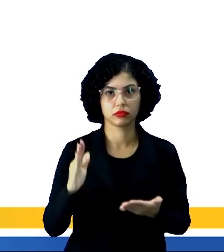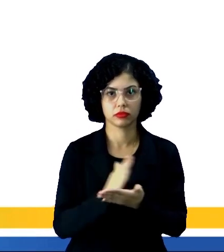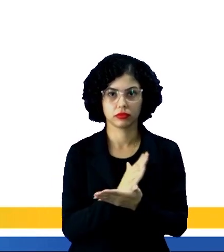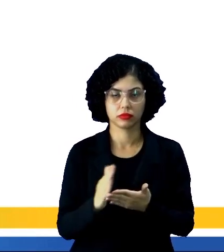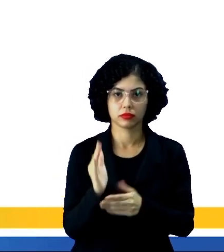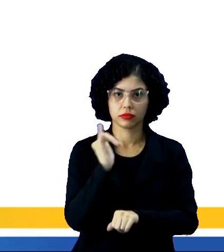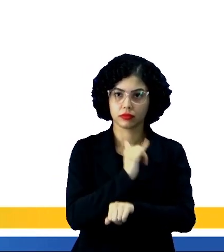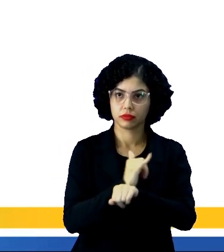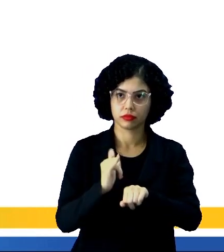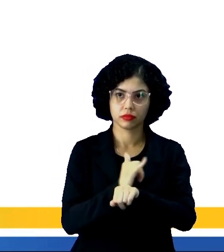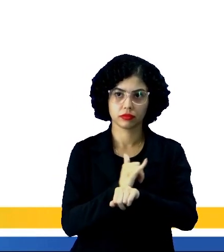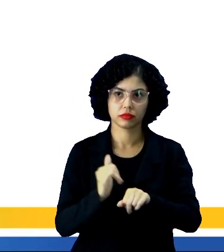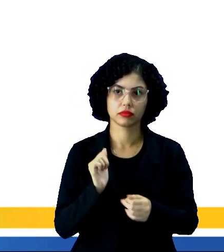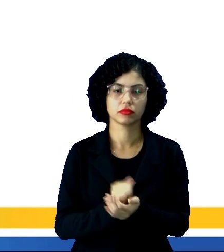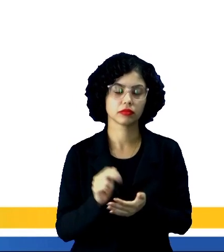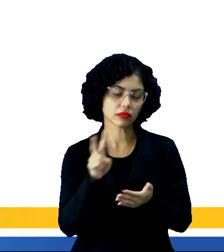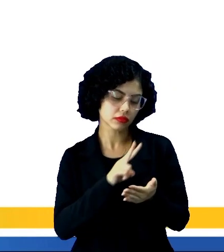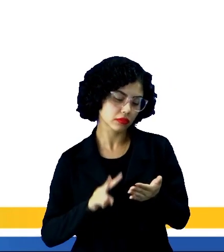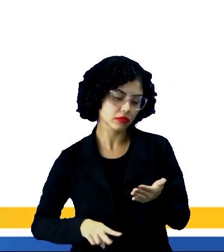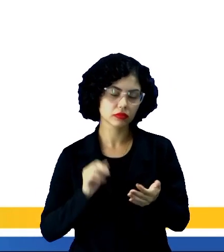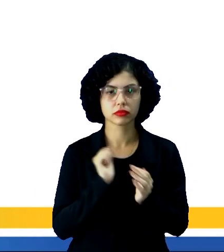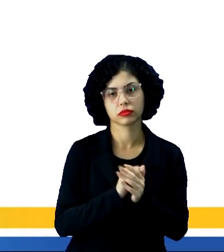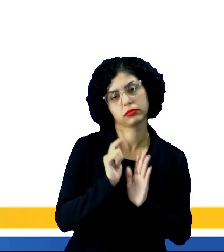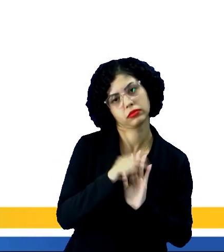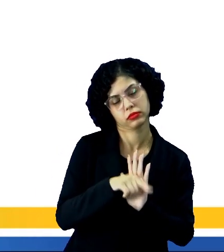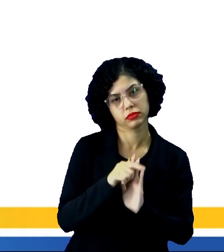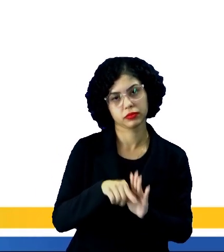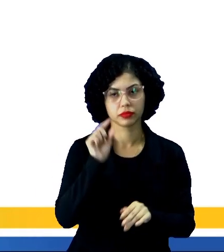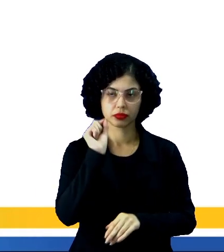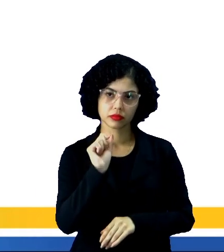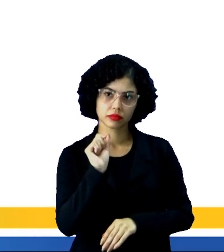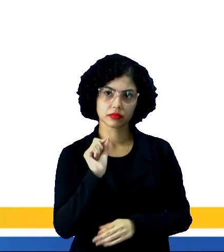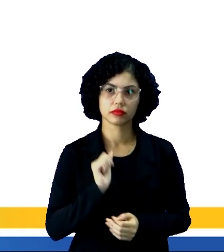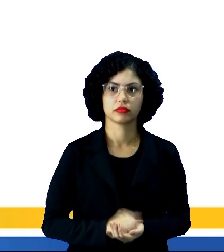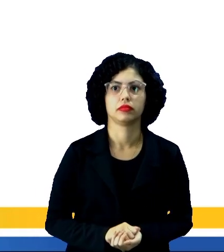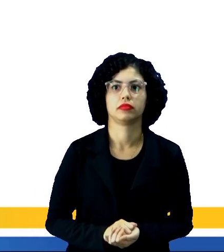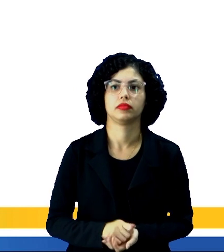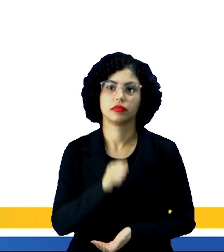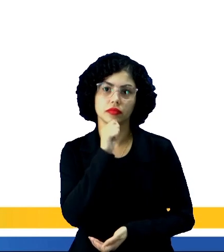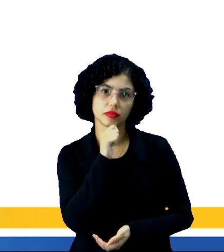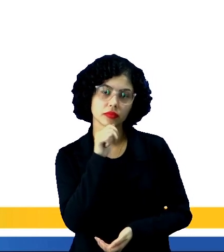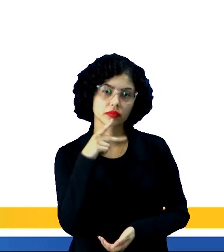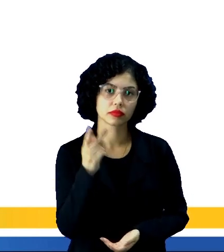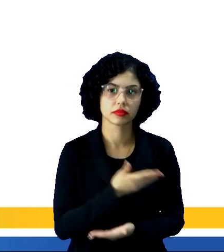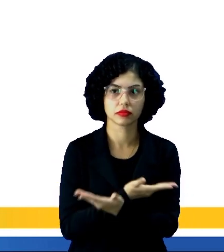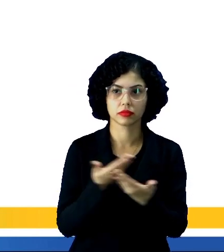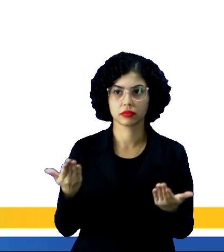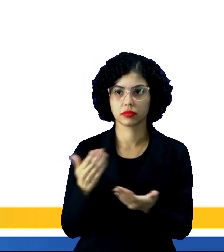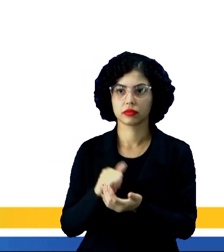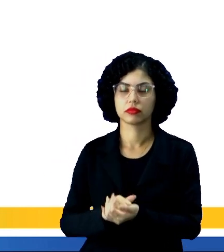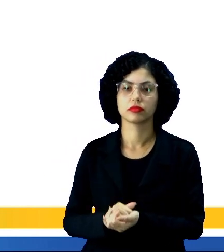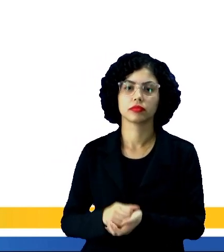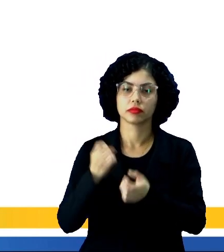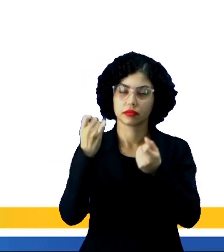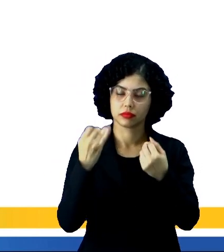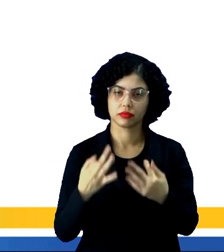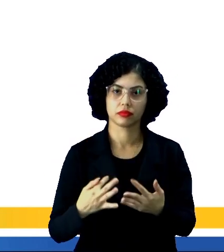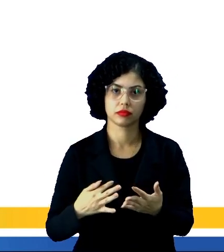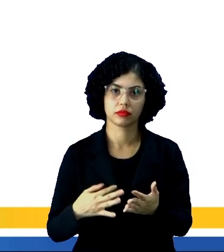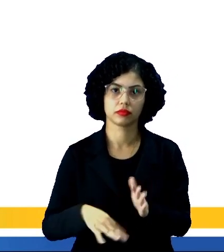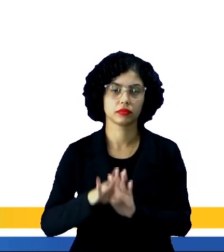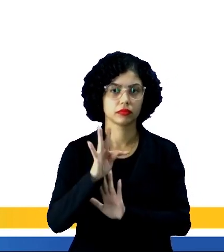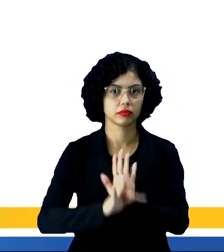estratégias de leitura. Que gênero é esse? Além do que eu falei com vocês, trata-se de um texto